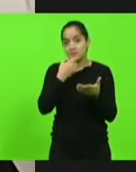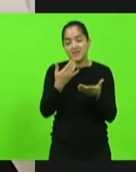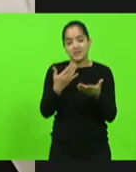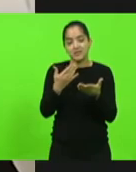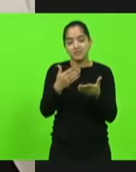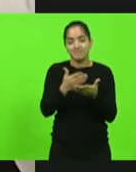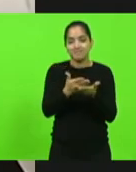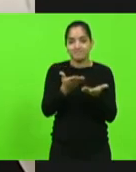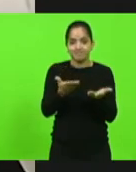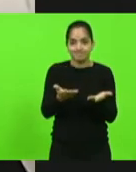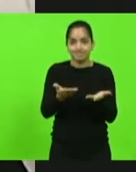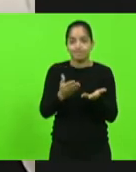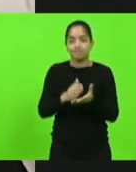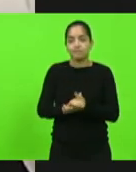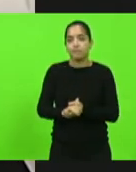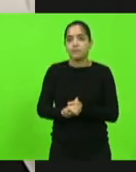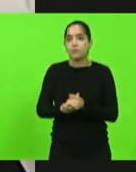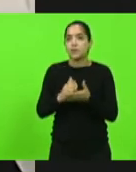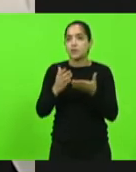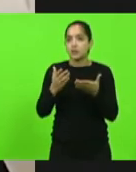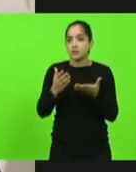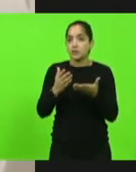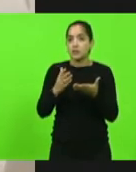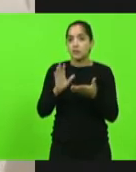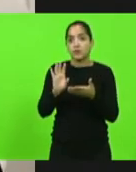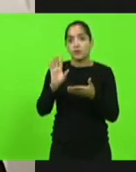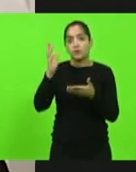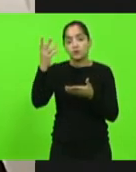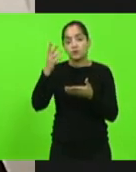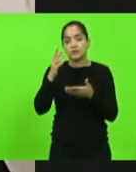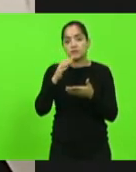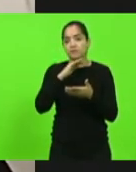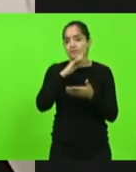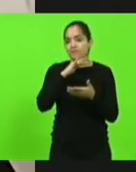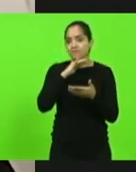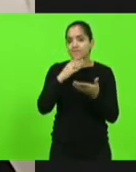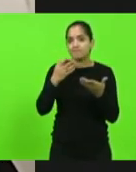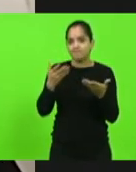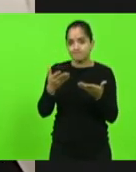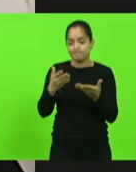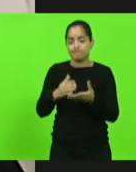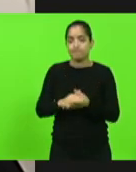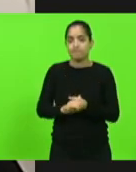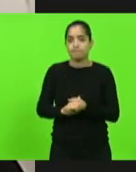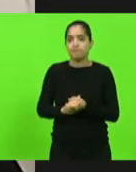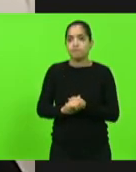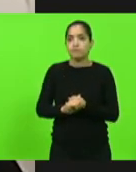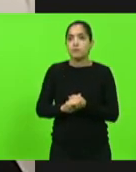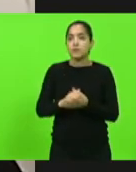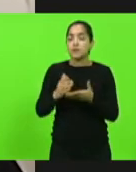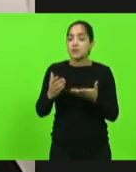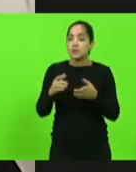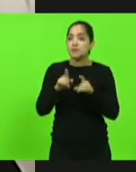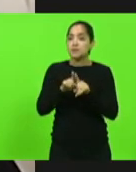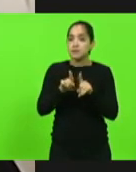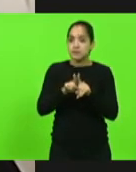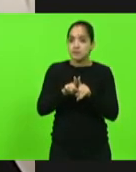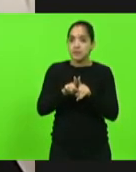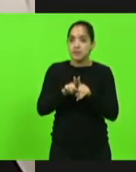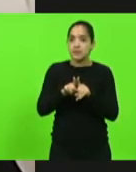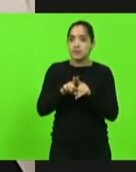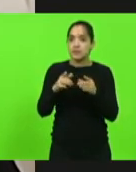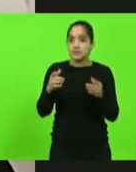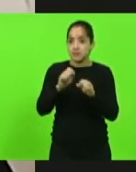esperávamos. Então, esse foi um fato ruim que aconteceu aqui no estado de Santa Catarina. E também quero deixar